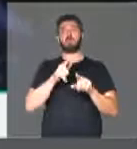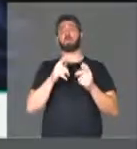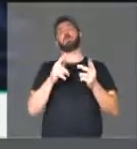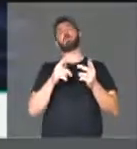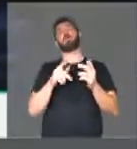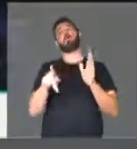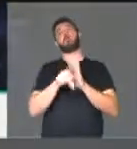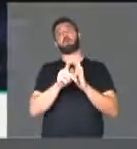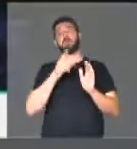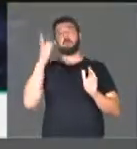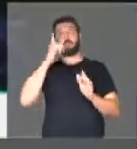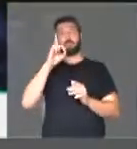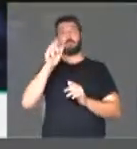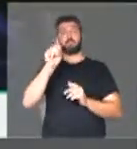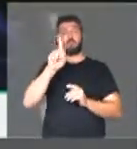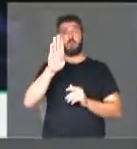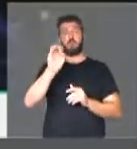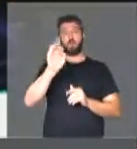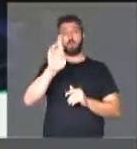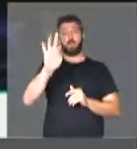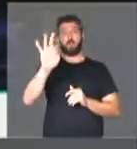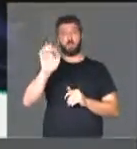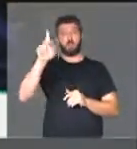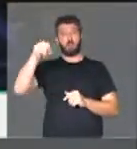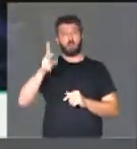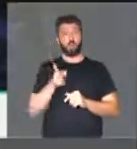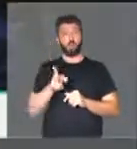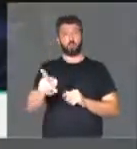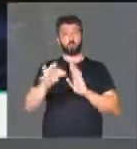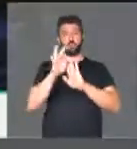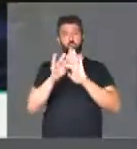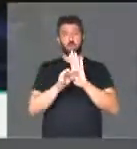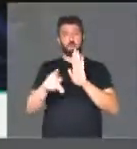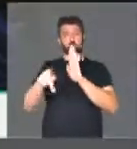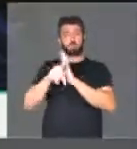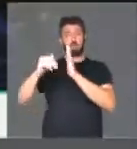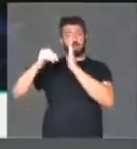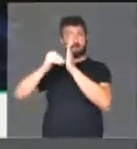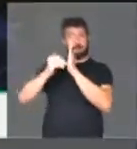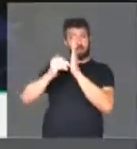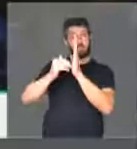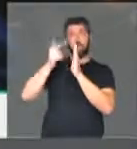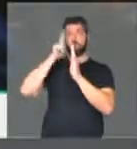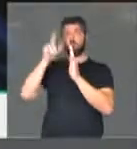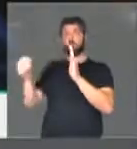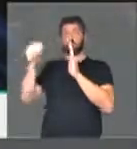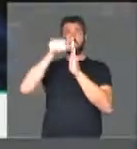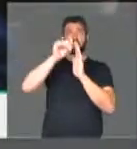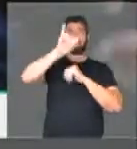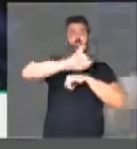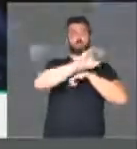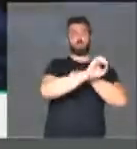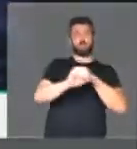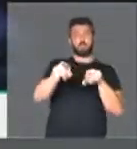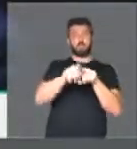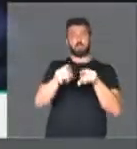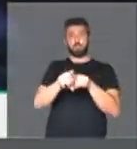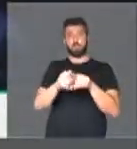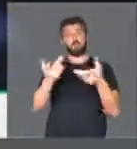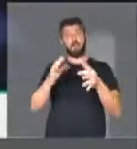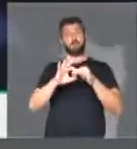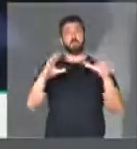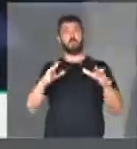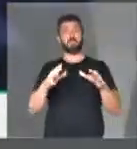feita pelo deputado Dagoberto, de manutenção do texto do Senado para a inclusão da região do centro-oeste, o que